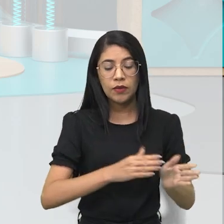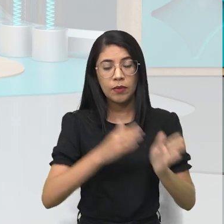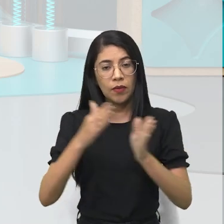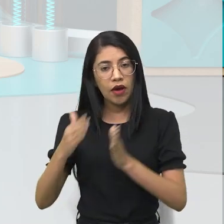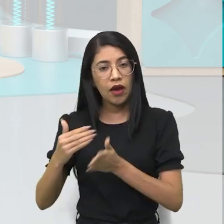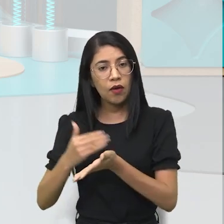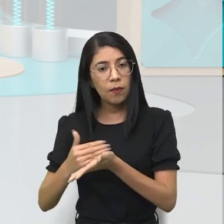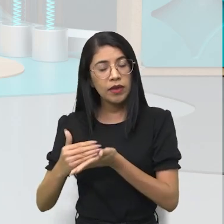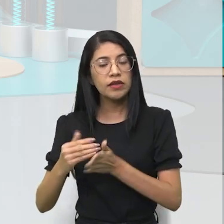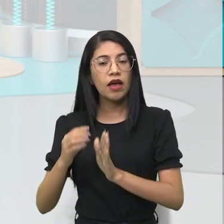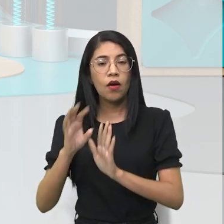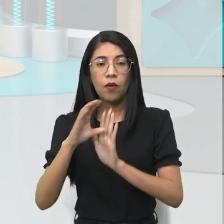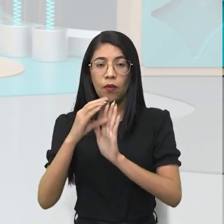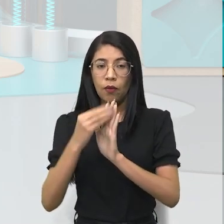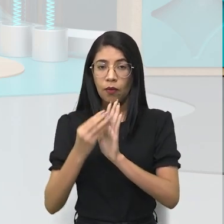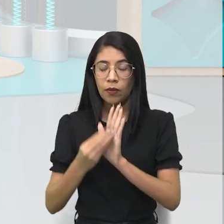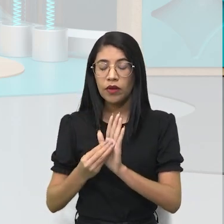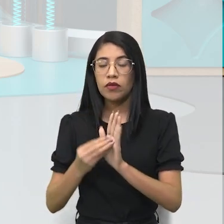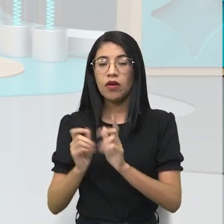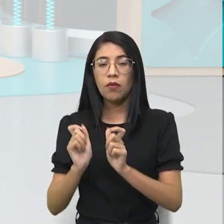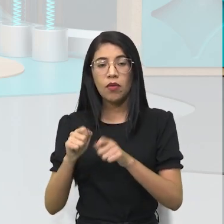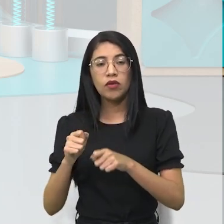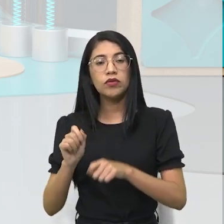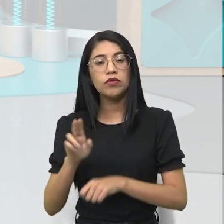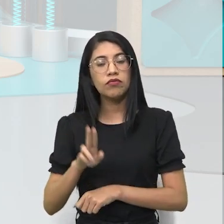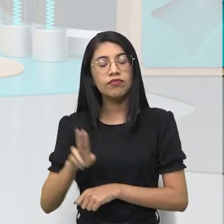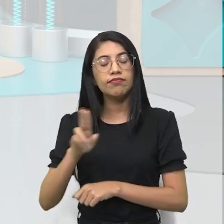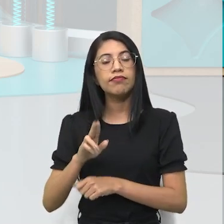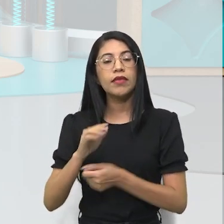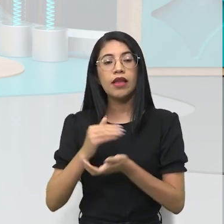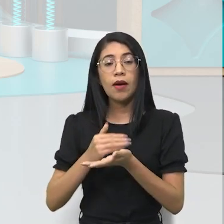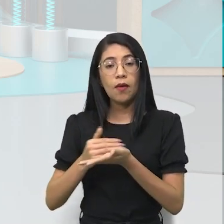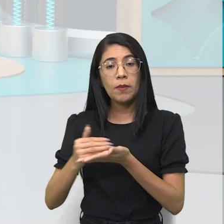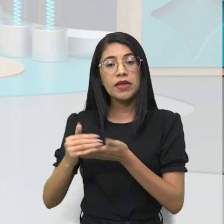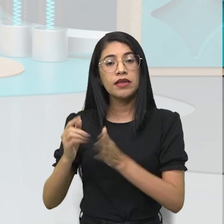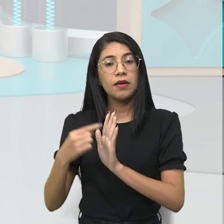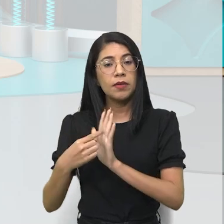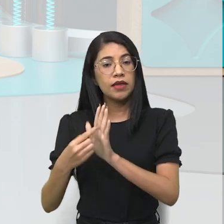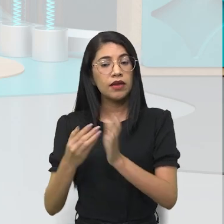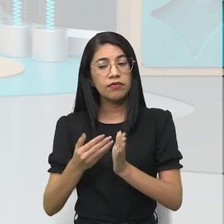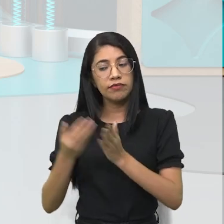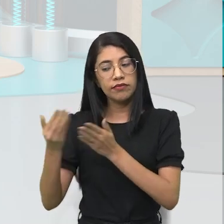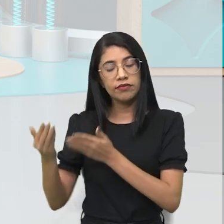conteúdo, e aí eu posso utilizar, para dar início à nossa apresentação, eu passo a palavra para a Vanessa,